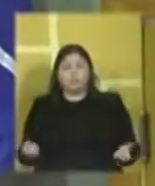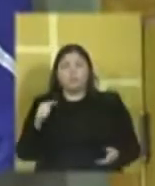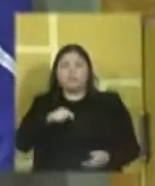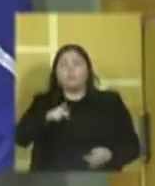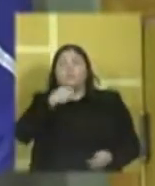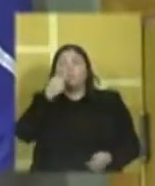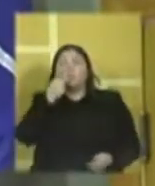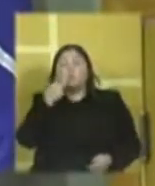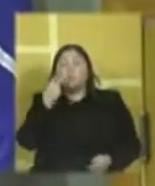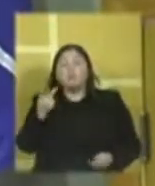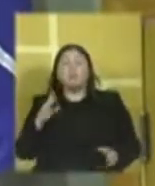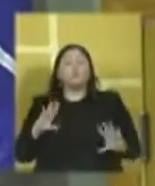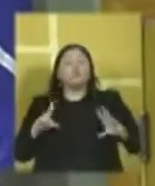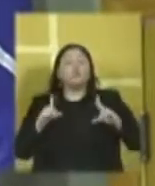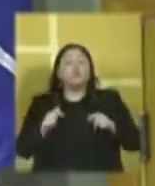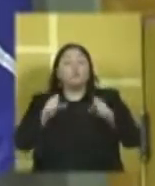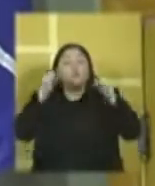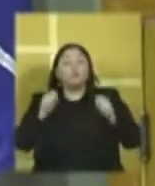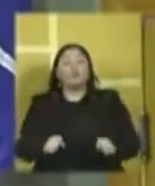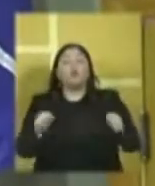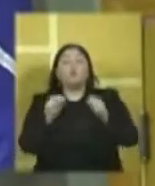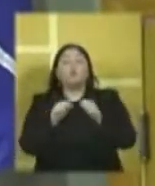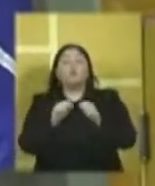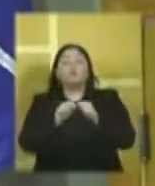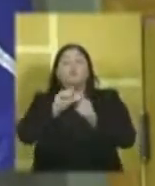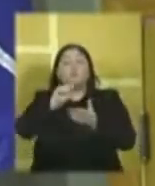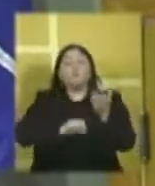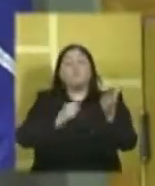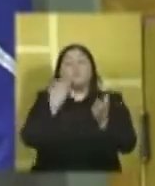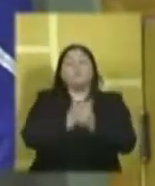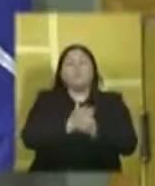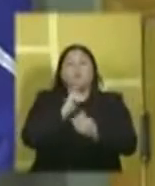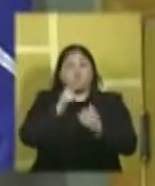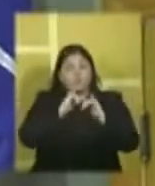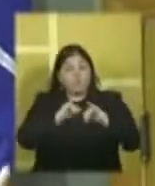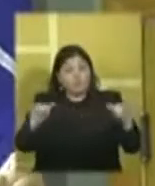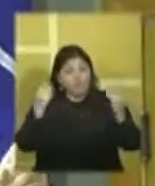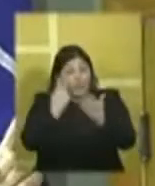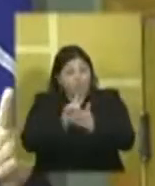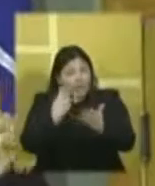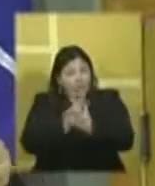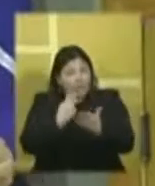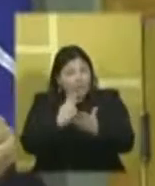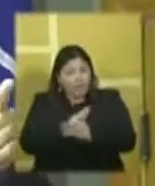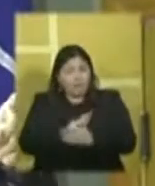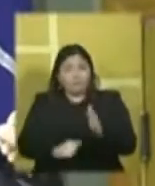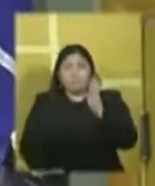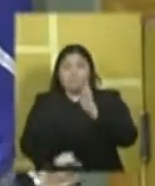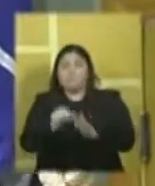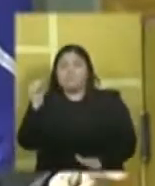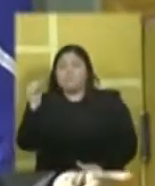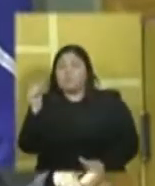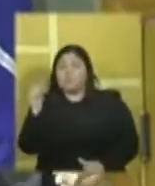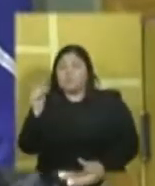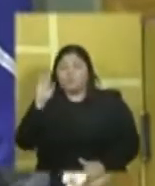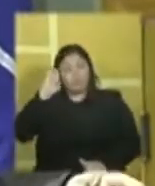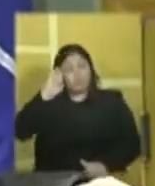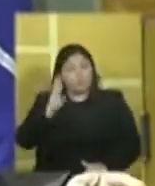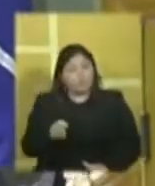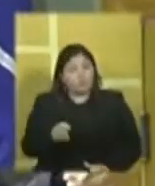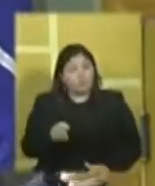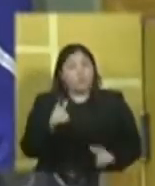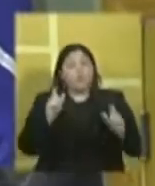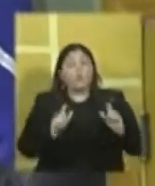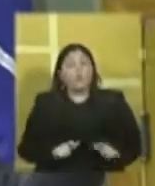Excelência falou certo. Todos podem entrar no protocolo lá. Vossa Excelência está informando errado. Primeiro é direto